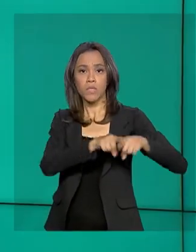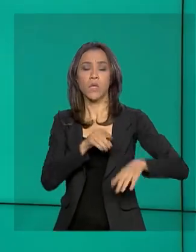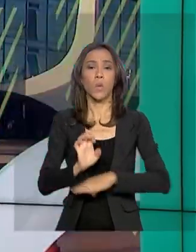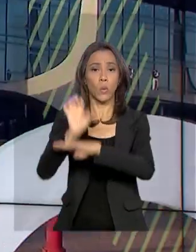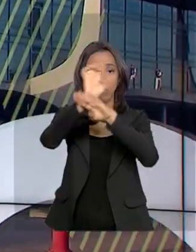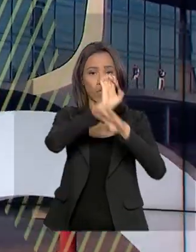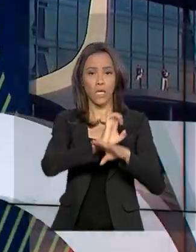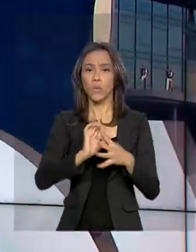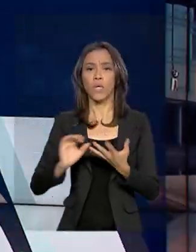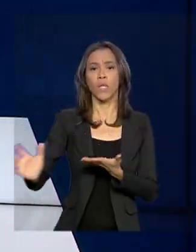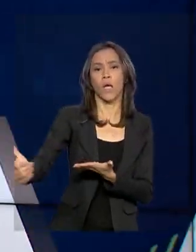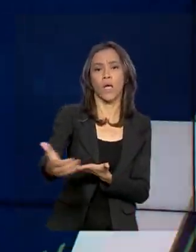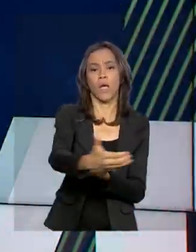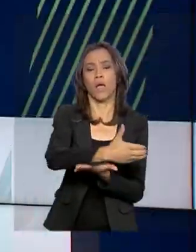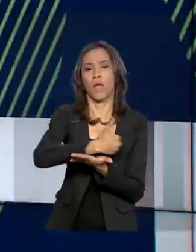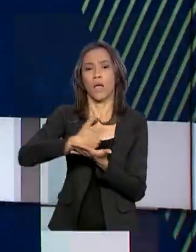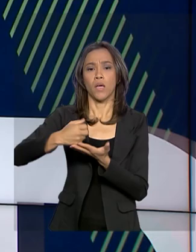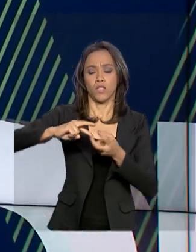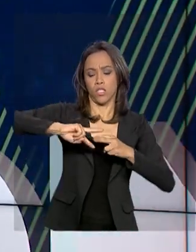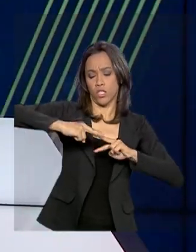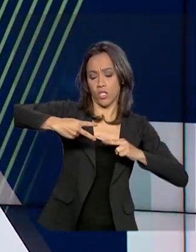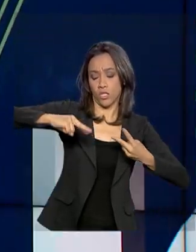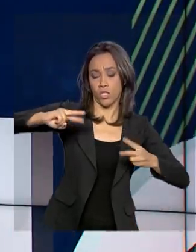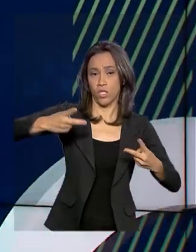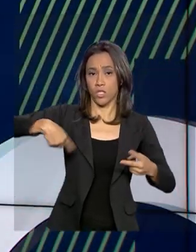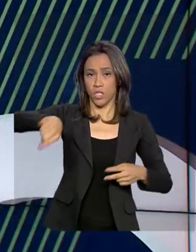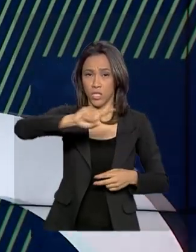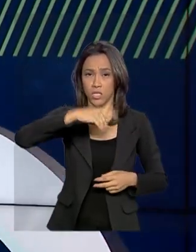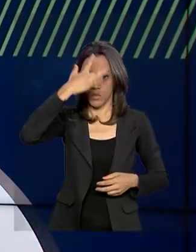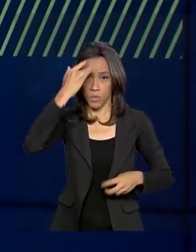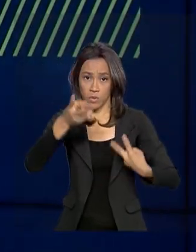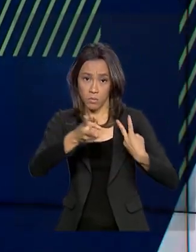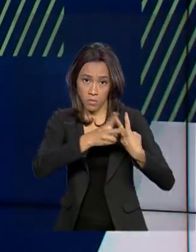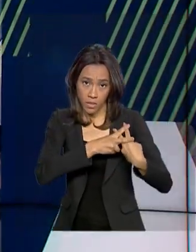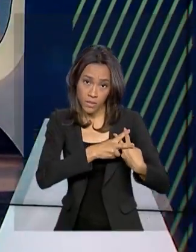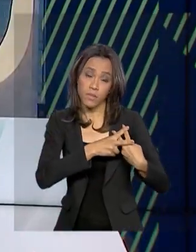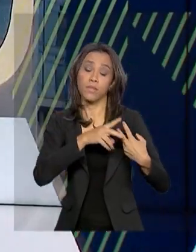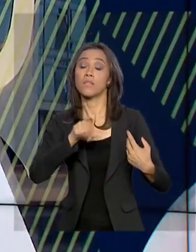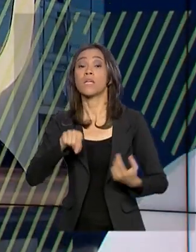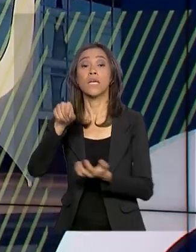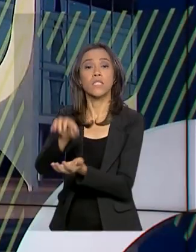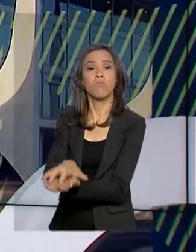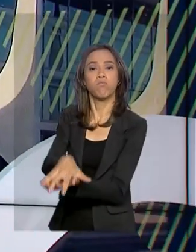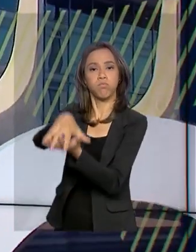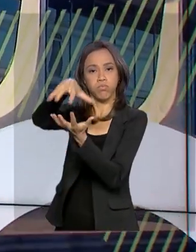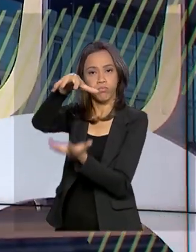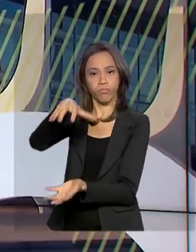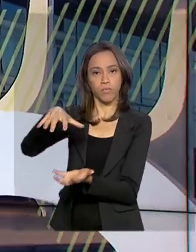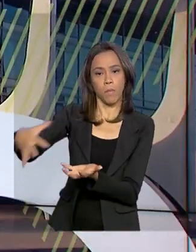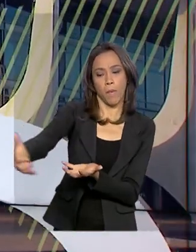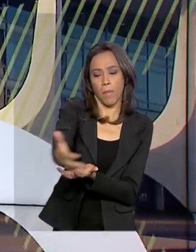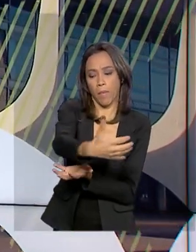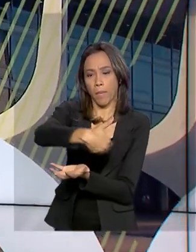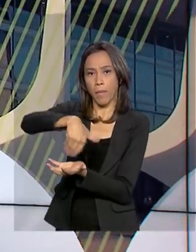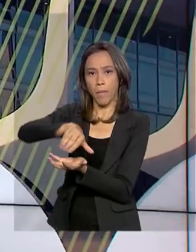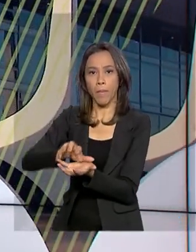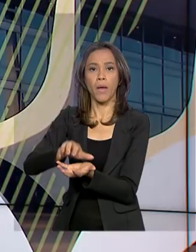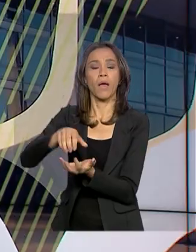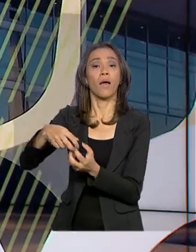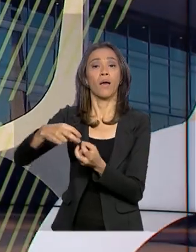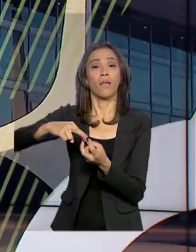materiais genéticos para ajudar na elucidação de crimes no país. O Banco Nacional de Perfis Genéticos coletou DNA